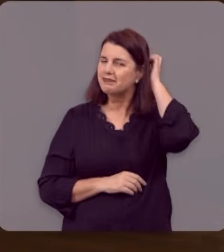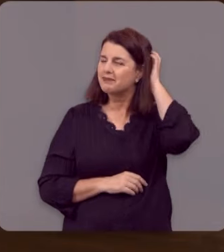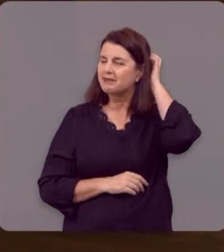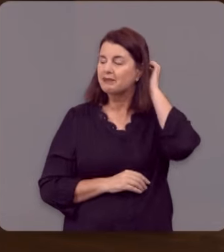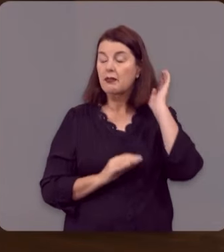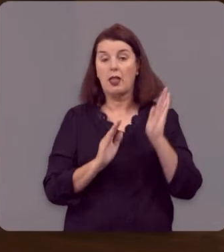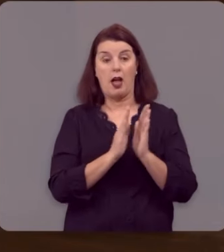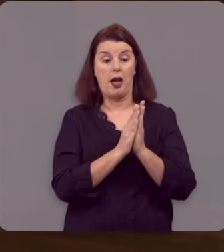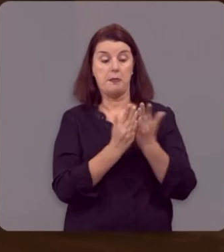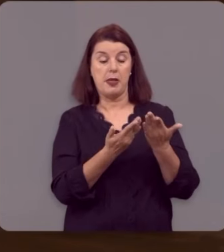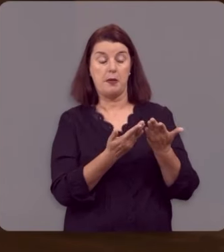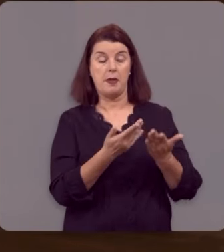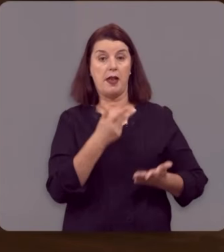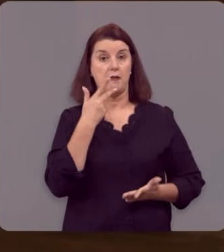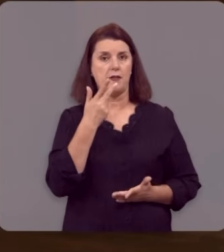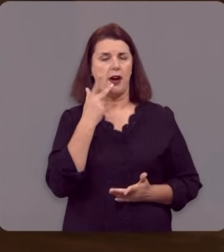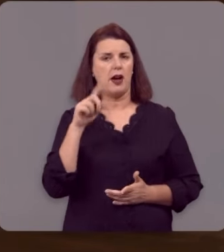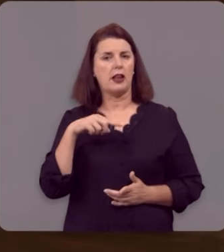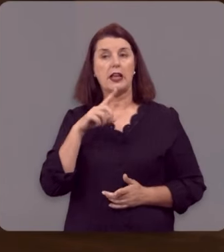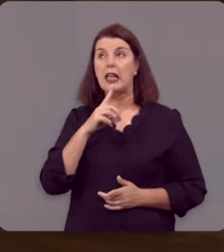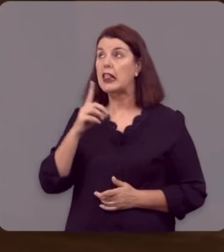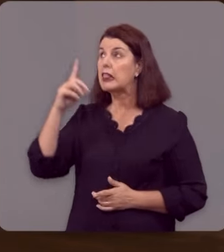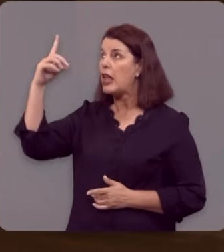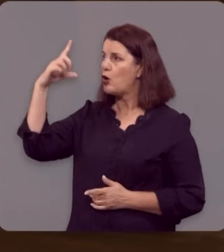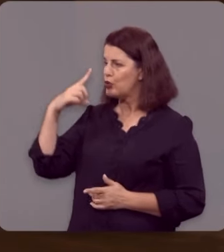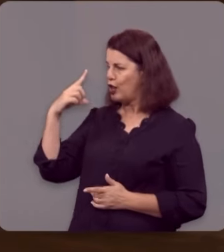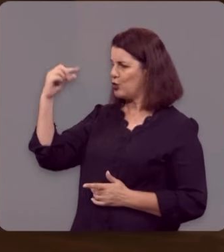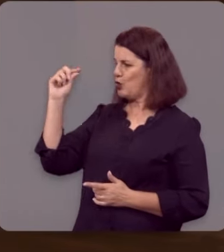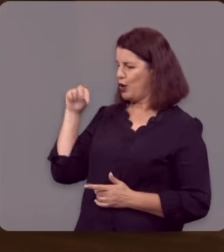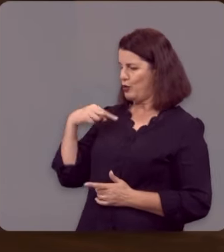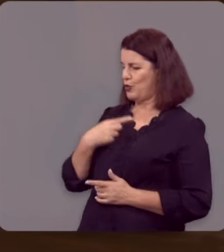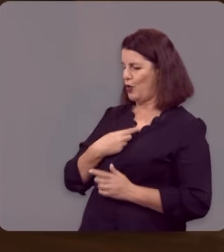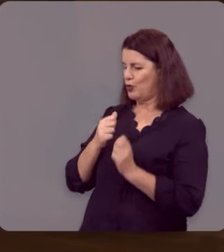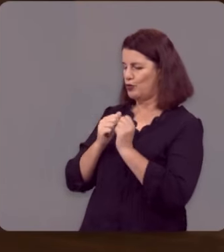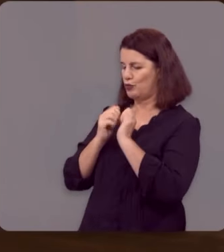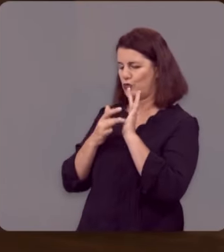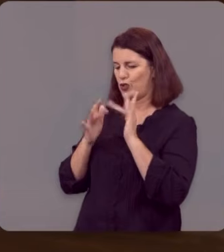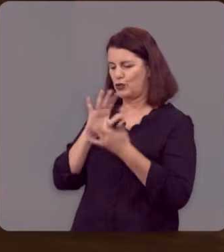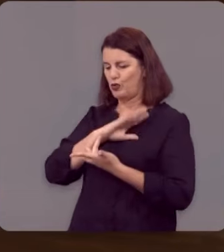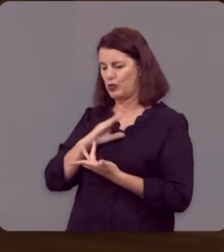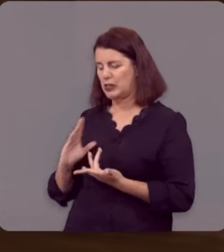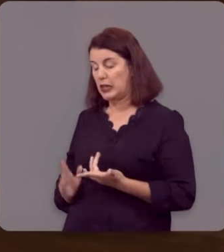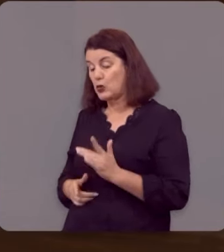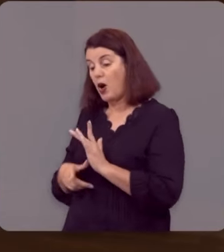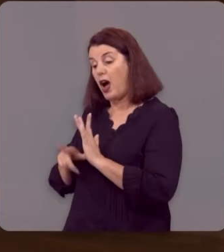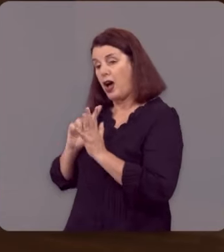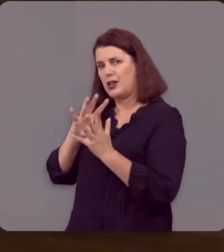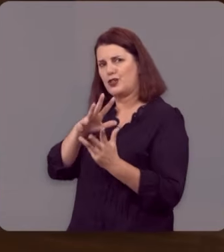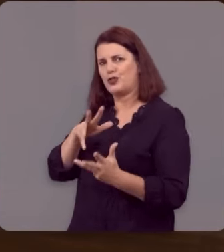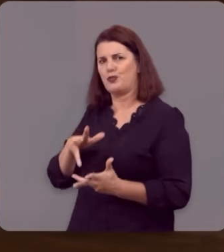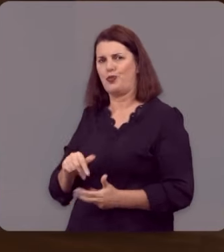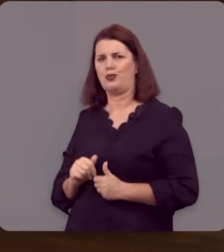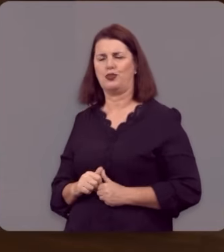A Bíblia nos diz que Deus nos escolheu em Cristo, antes da fundação do mundo,